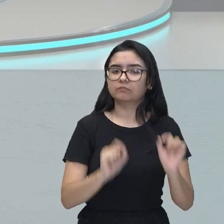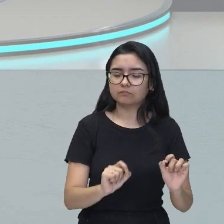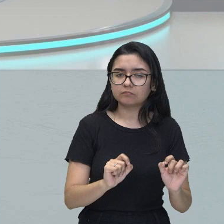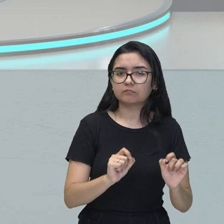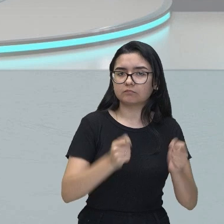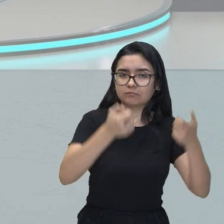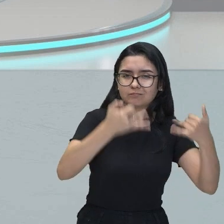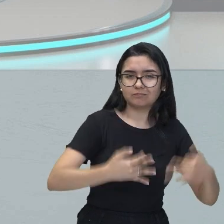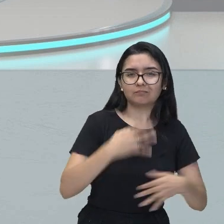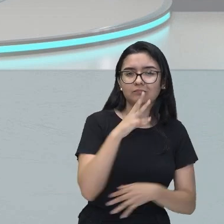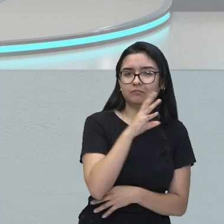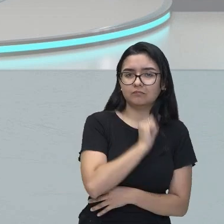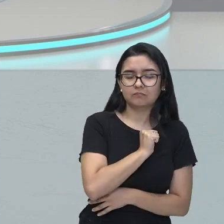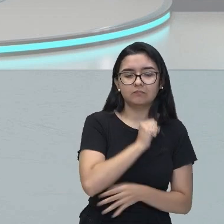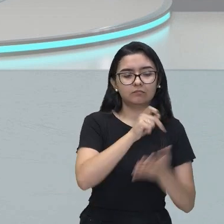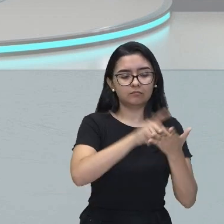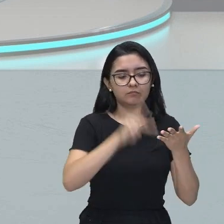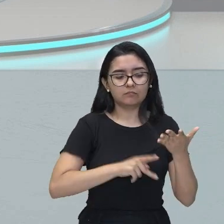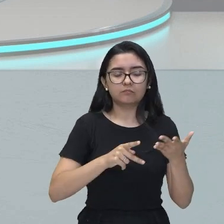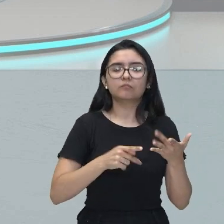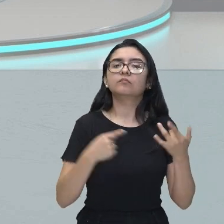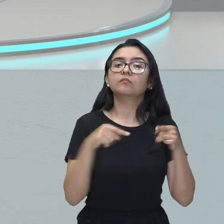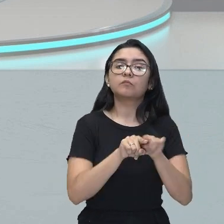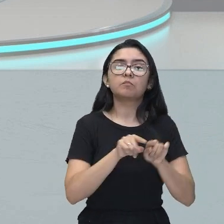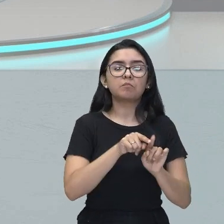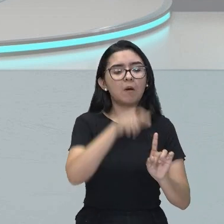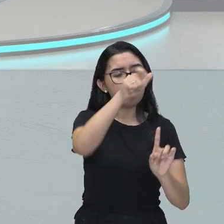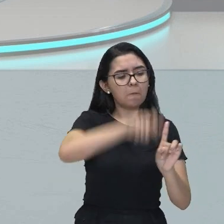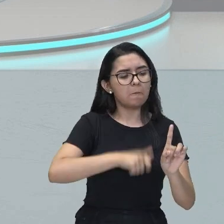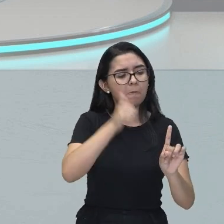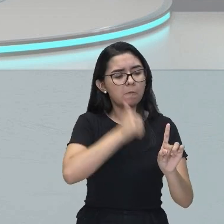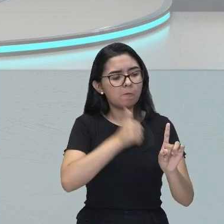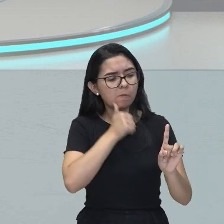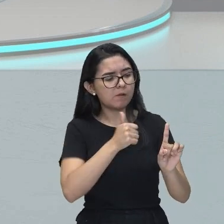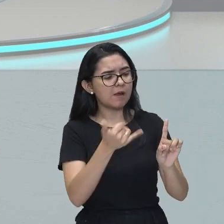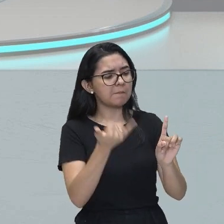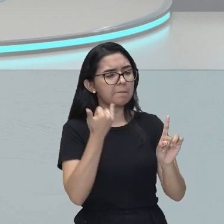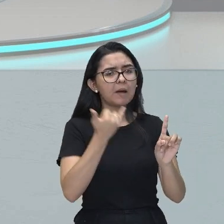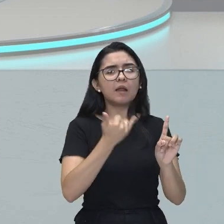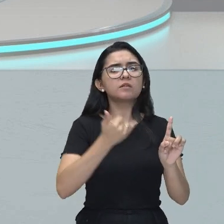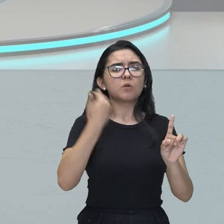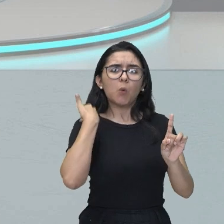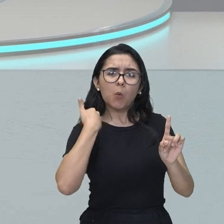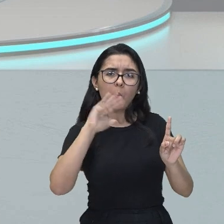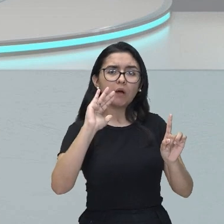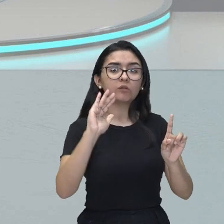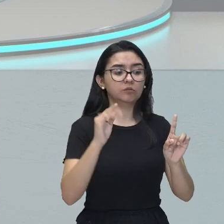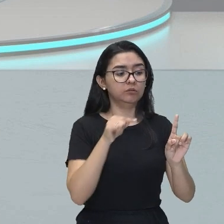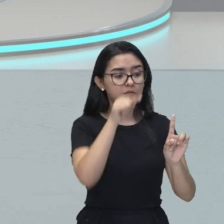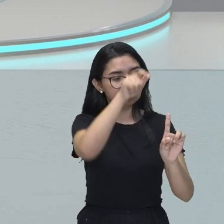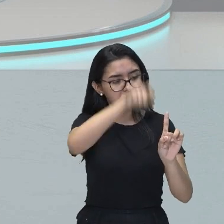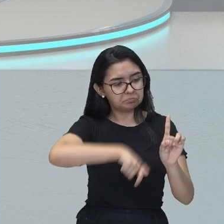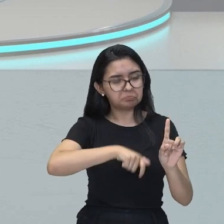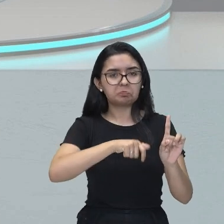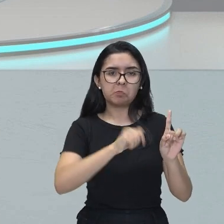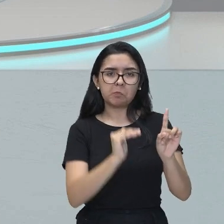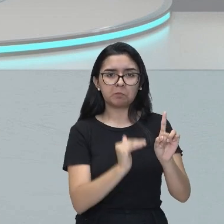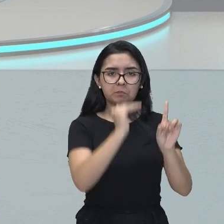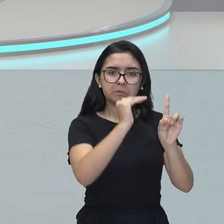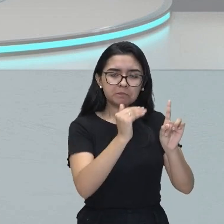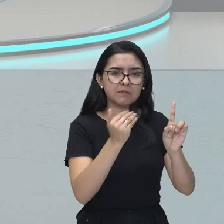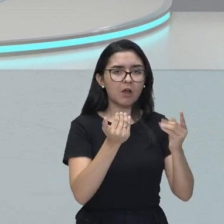fala de amor, ele fala de uma mulher, feito um anjo, ele a coloca num pedestal e a